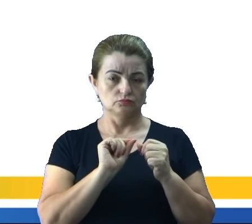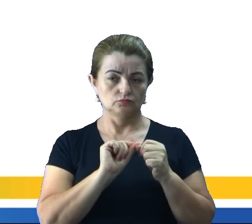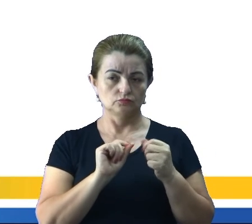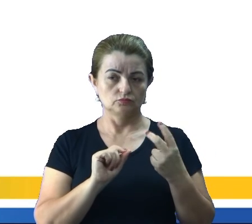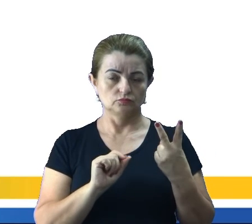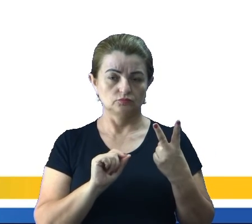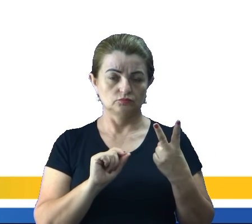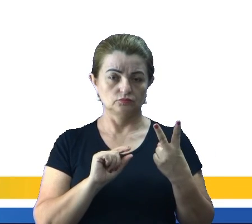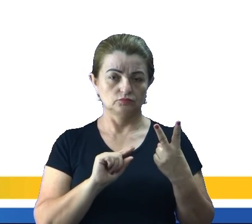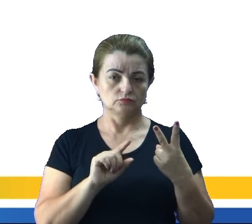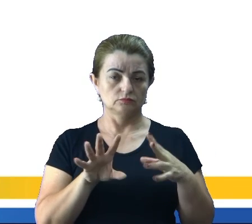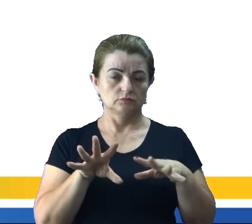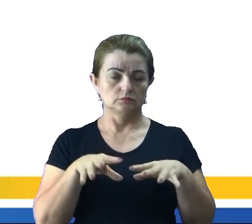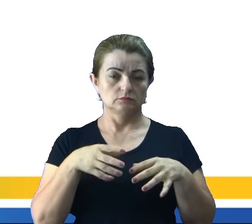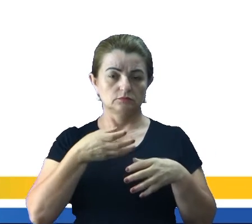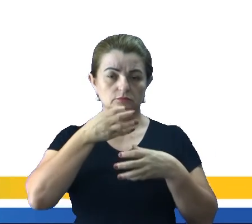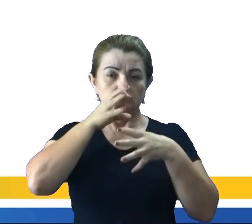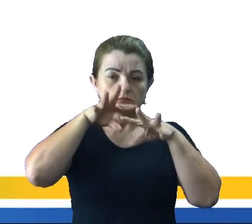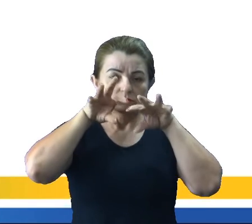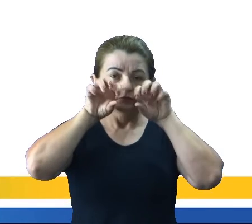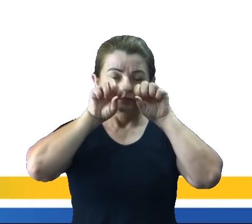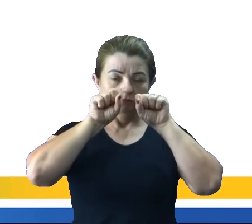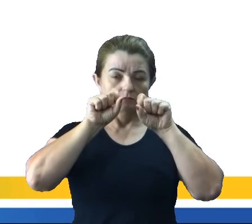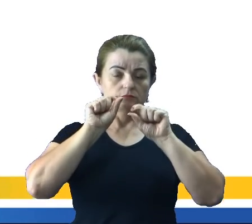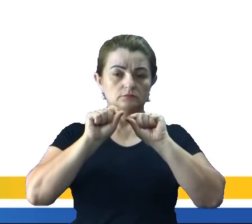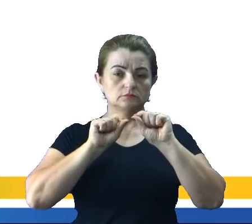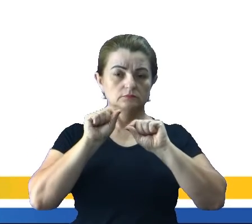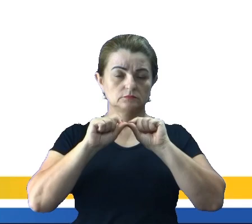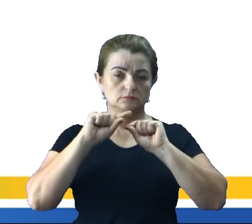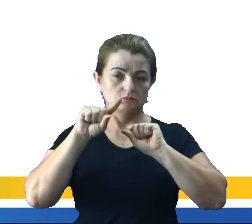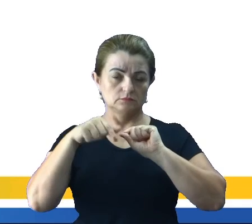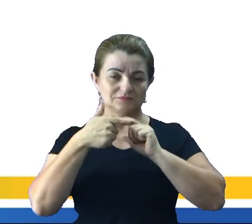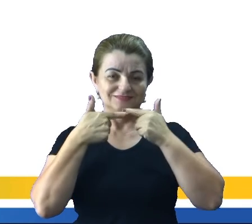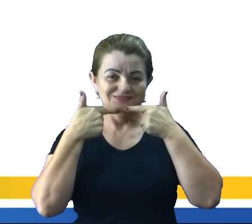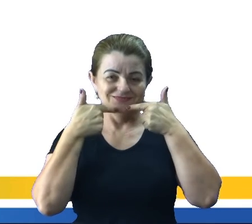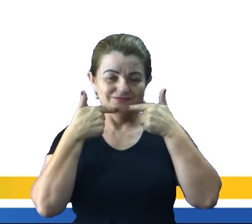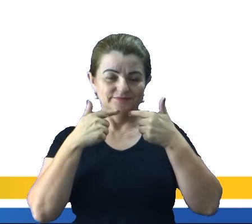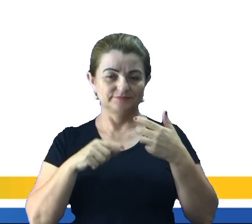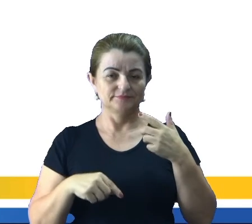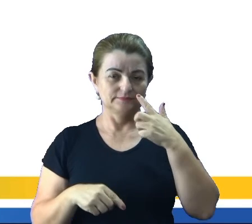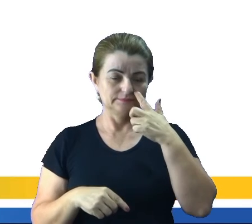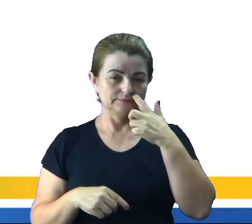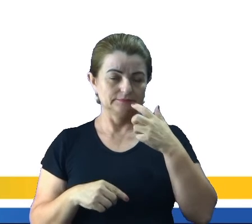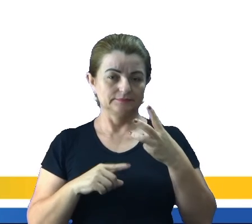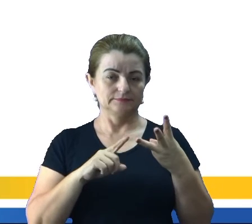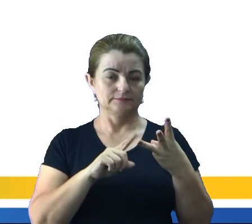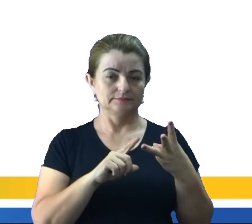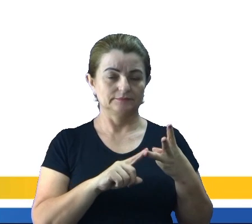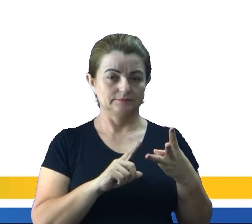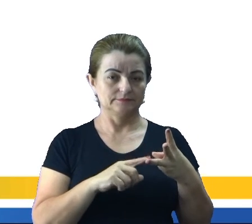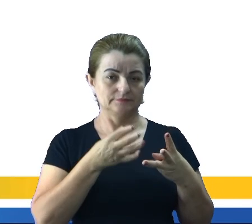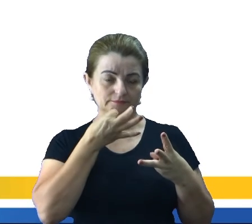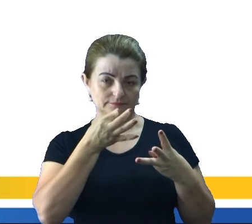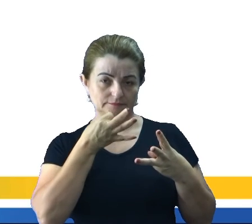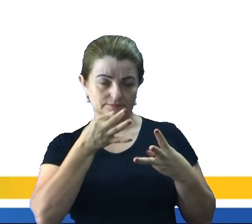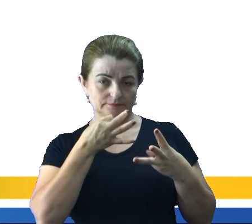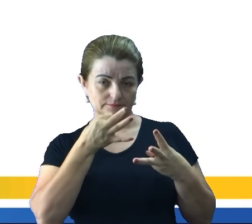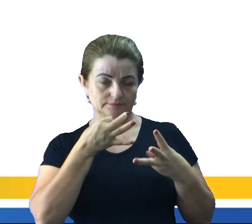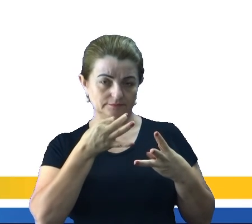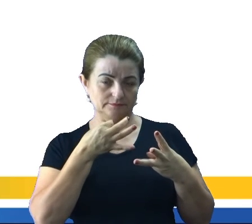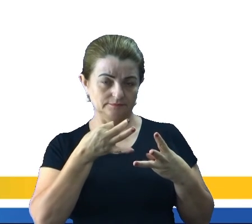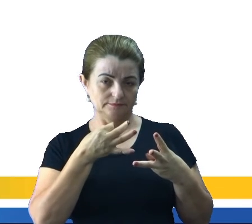Ele vai exalar leite Pelo nariz E depois Vai rir Na sua opinião